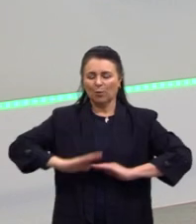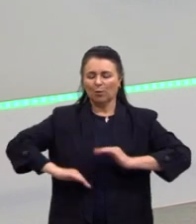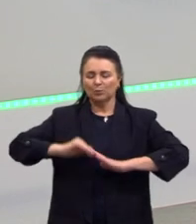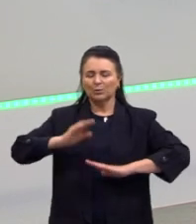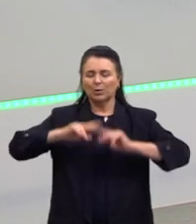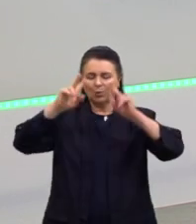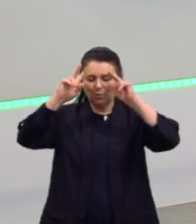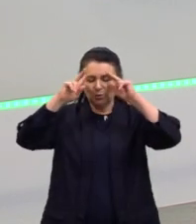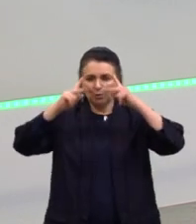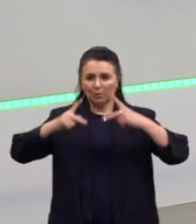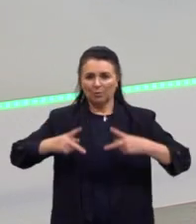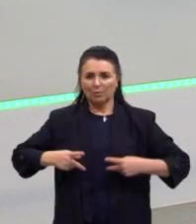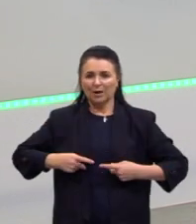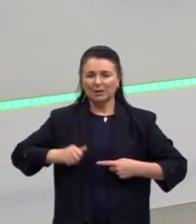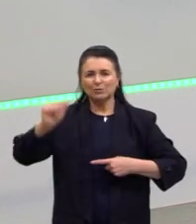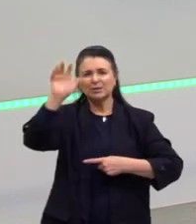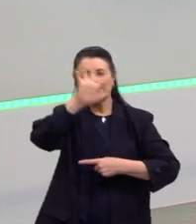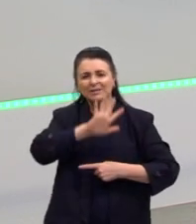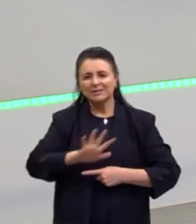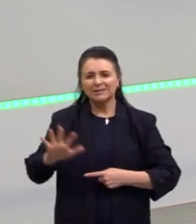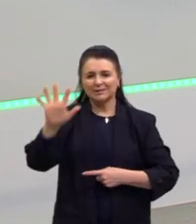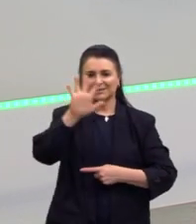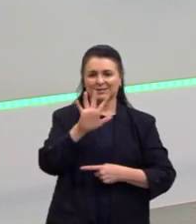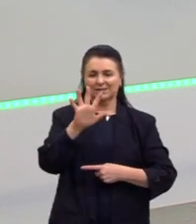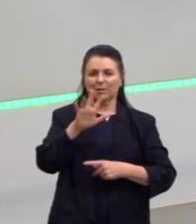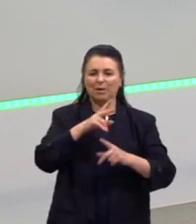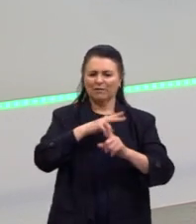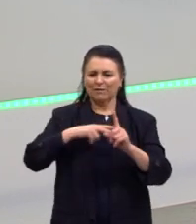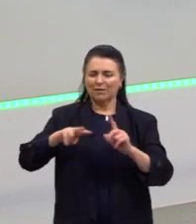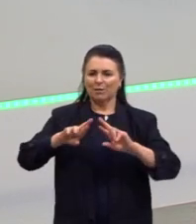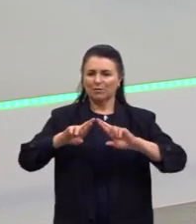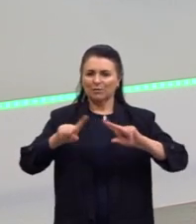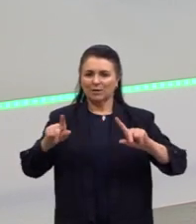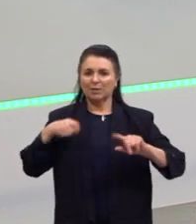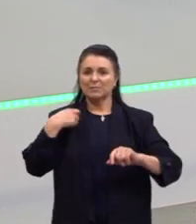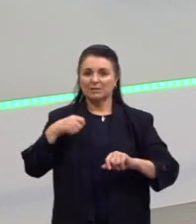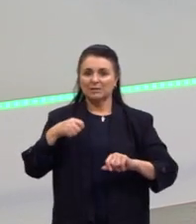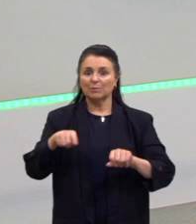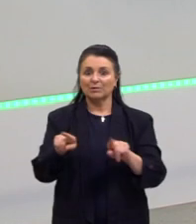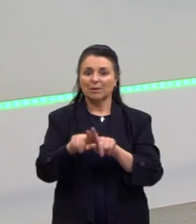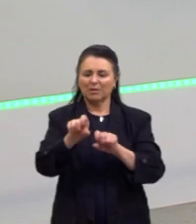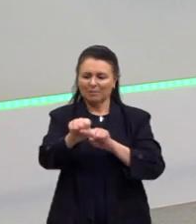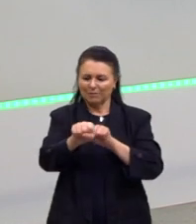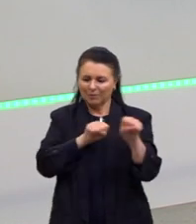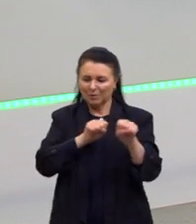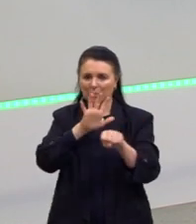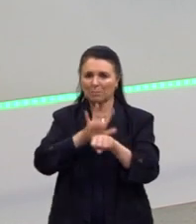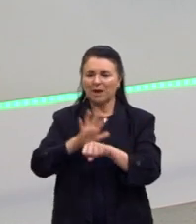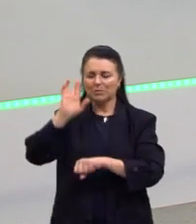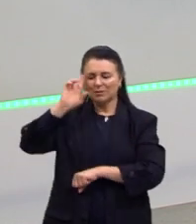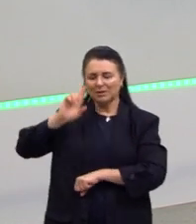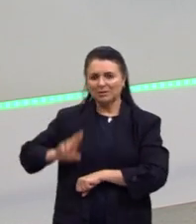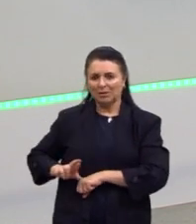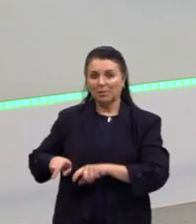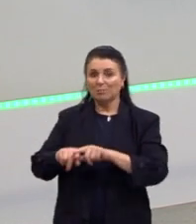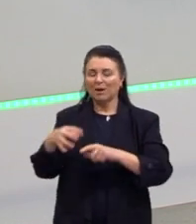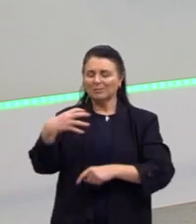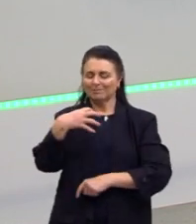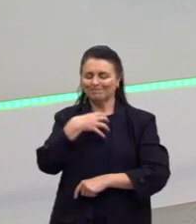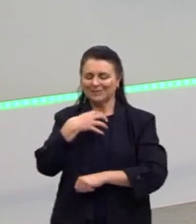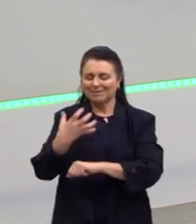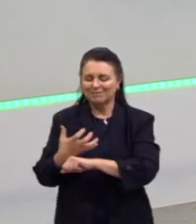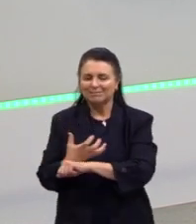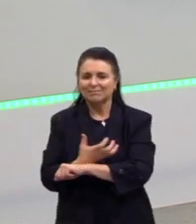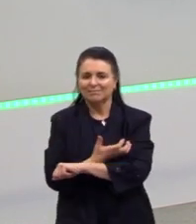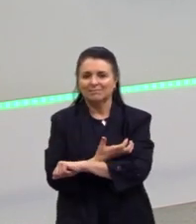de forma holística. Precisamos também nos formarmos além da razão, mas com essa sensibilidade